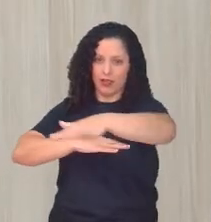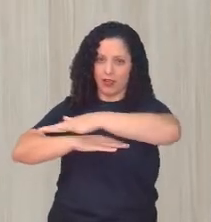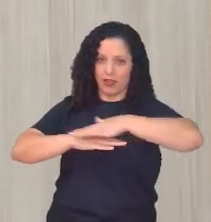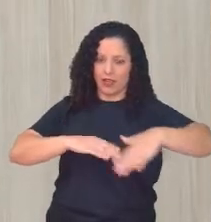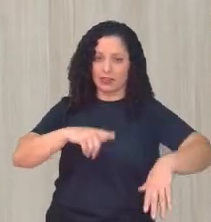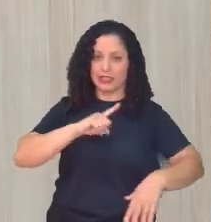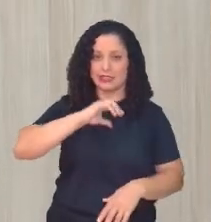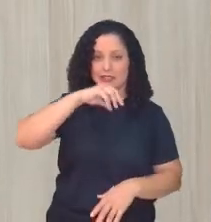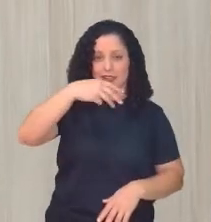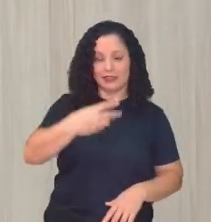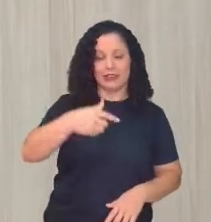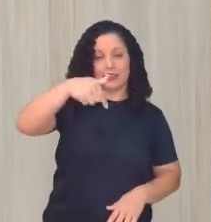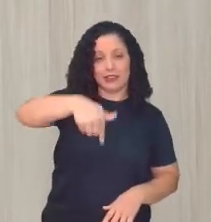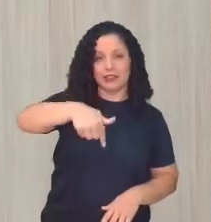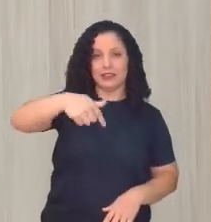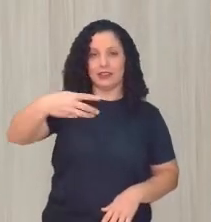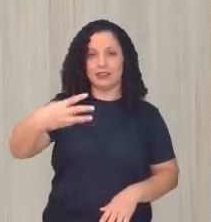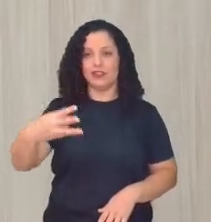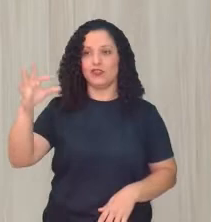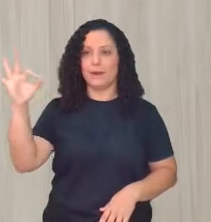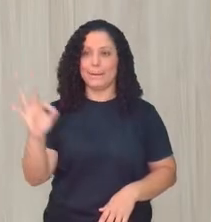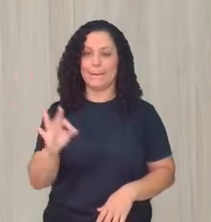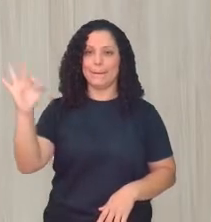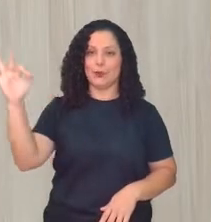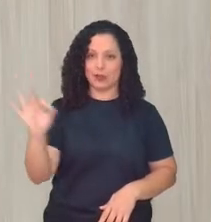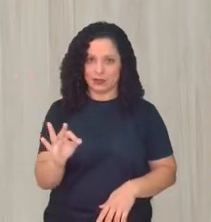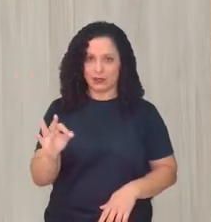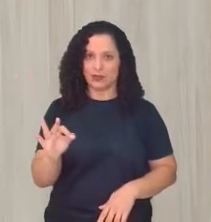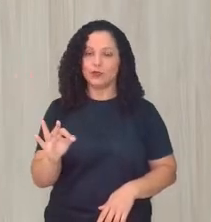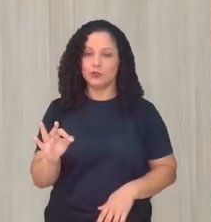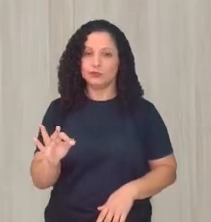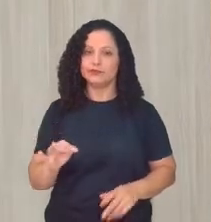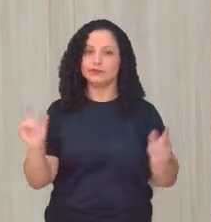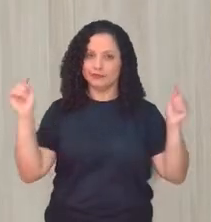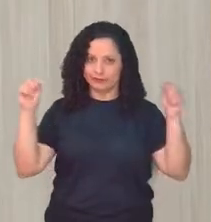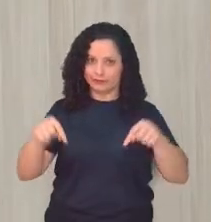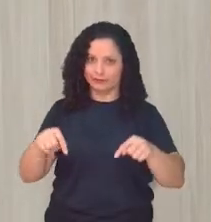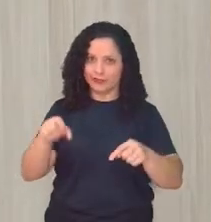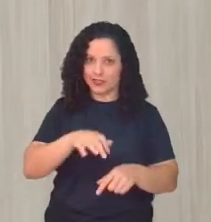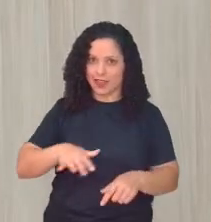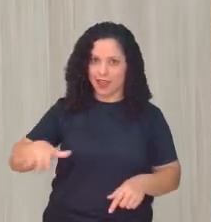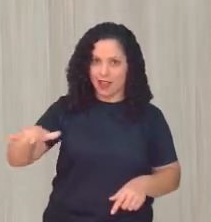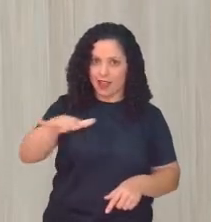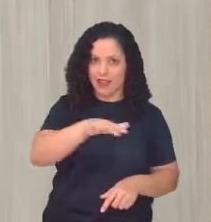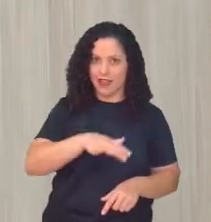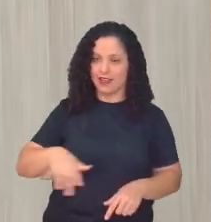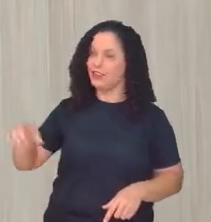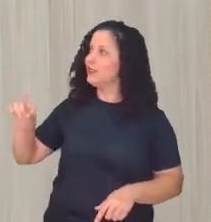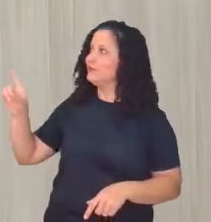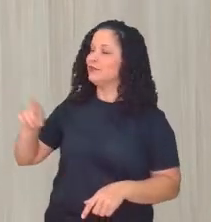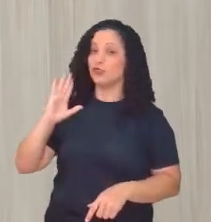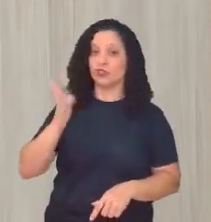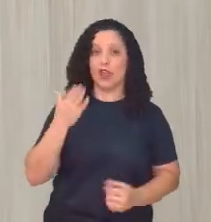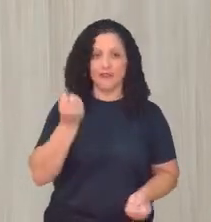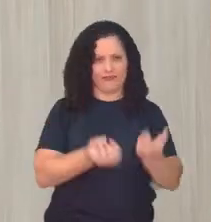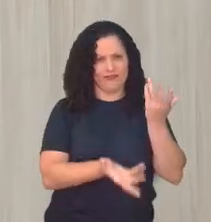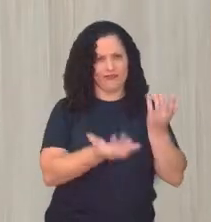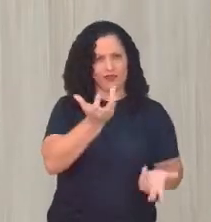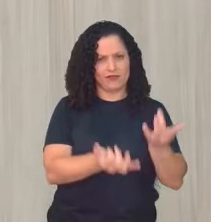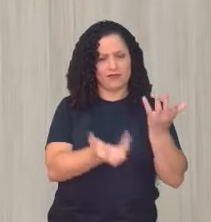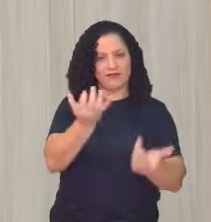73%, ou seja, 73% desse bioma já foi queimado, tá?